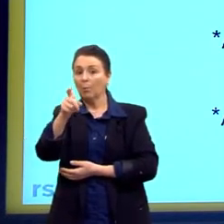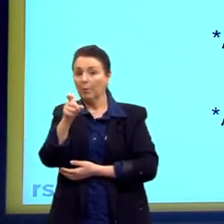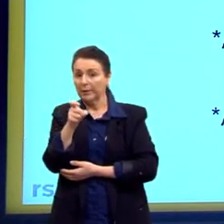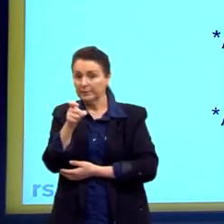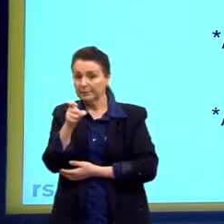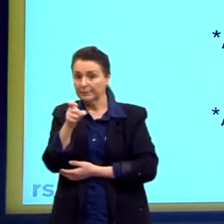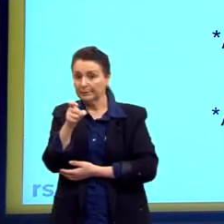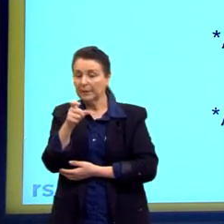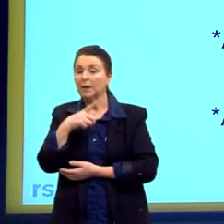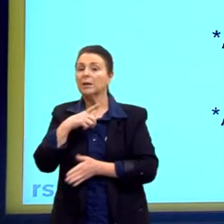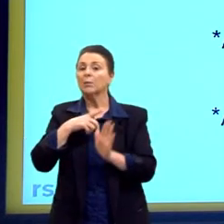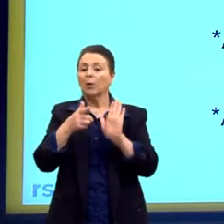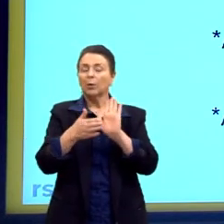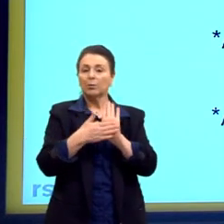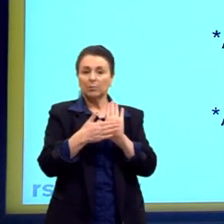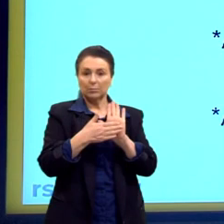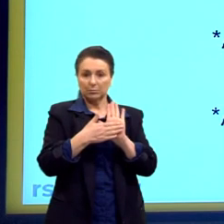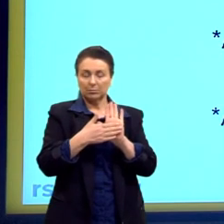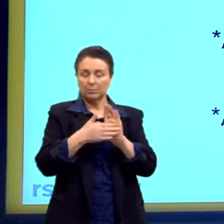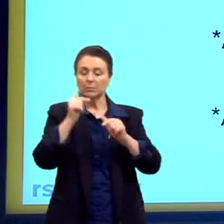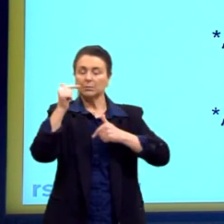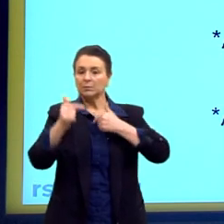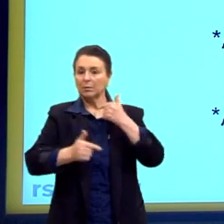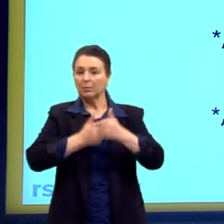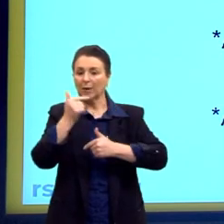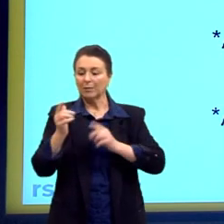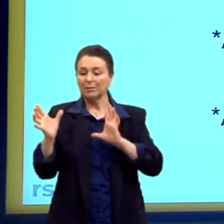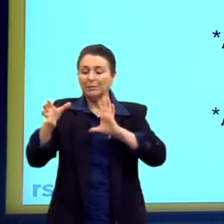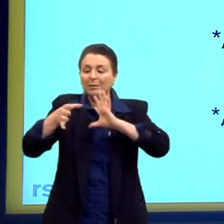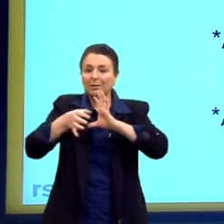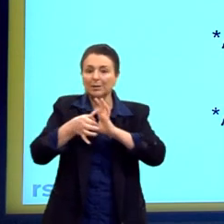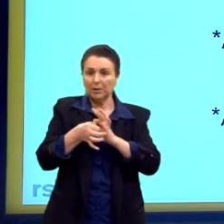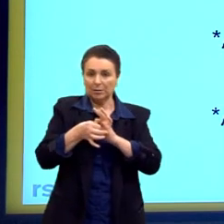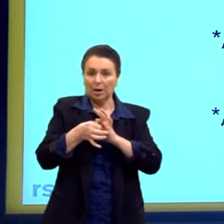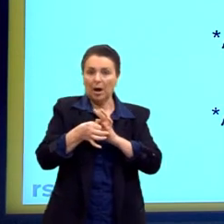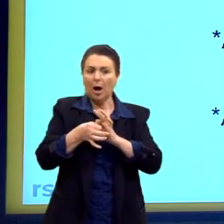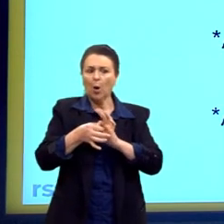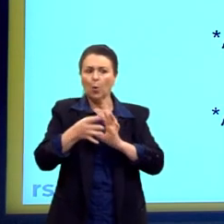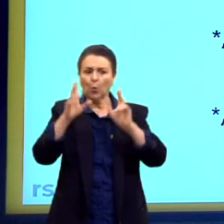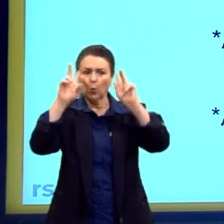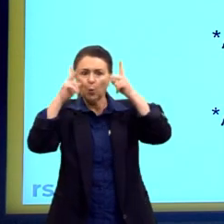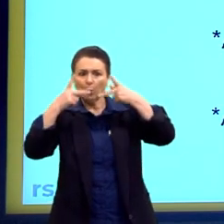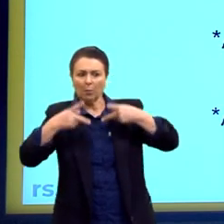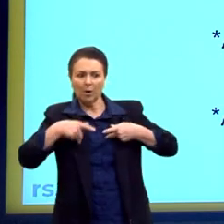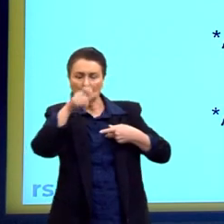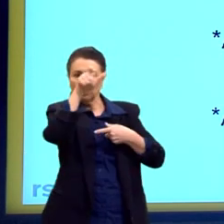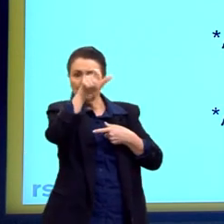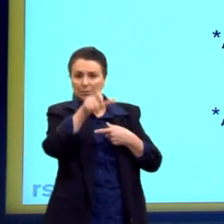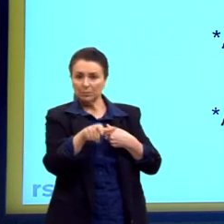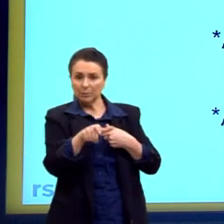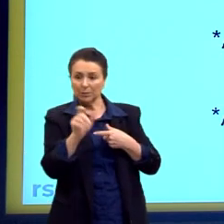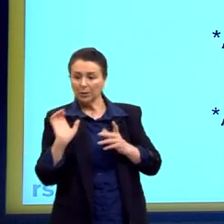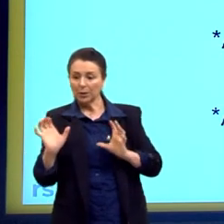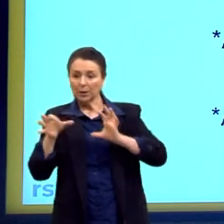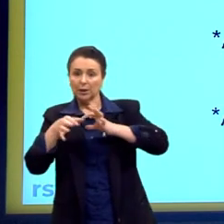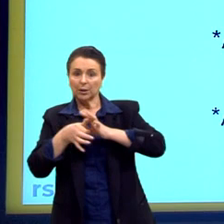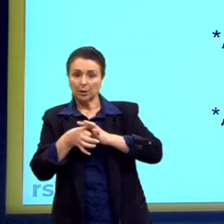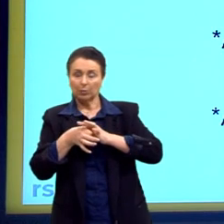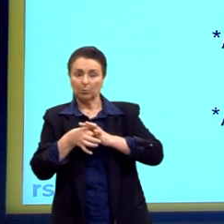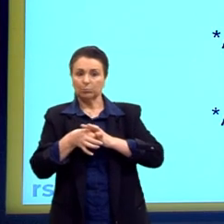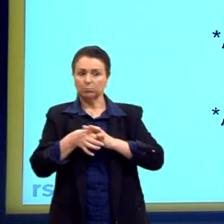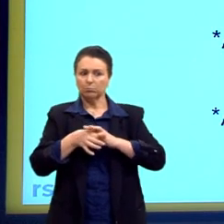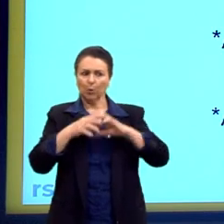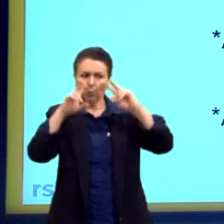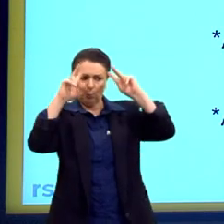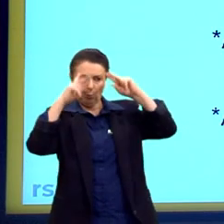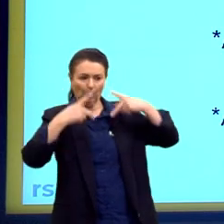ele vai ligar muito o trabalho ao ser humano, à natureza do ser humano. Ele faz essa conexão entre ser humano